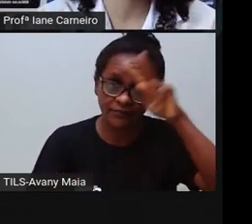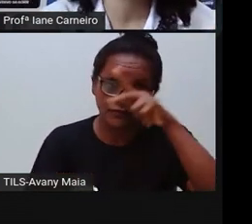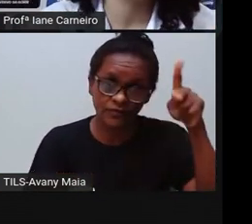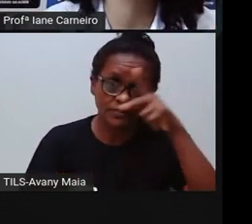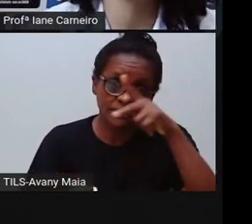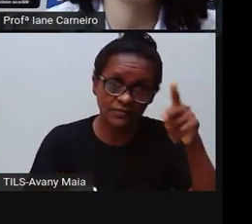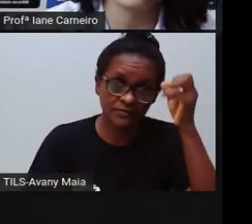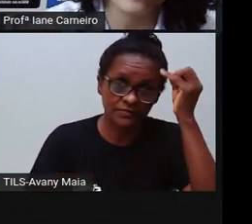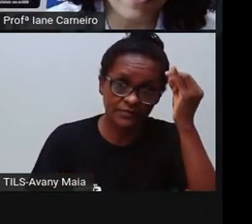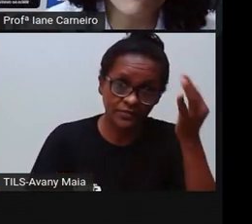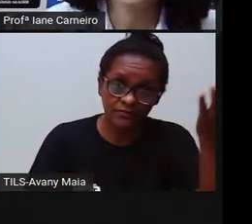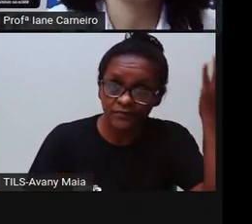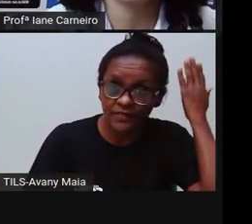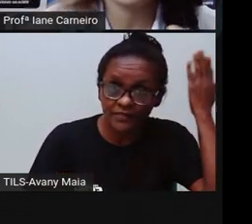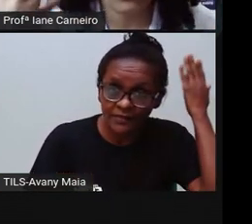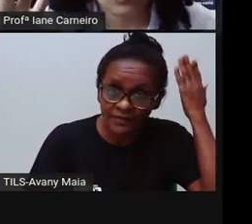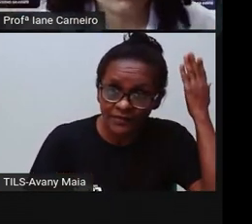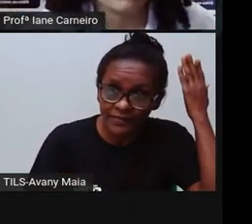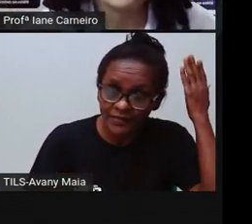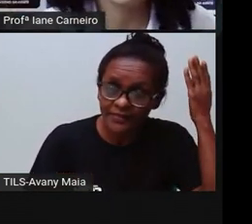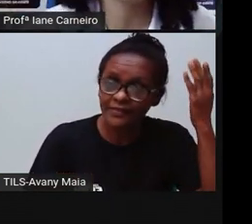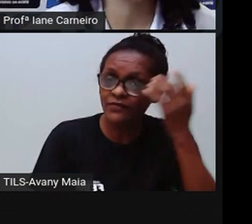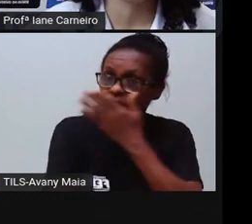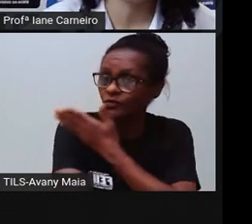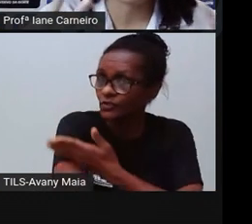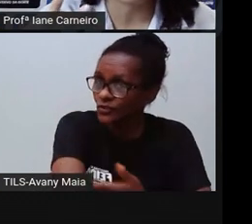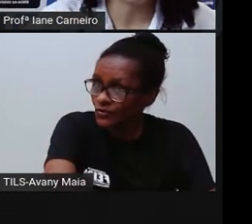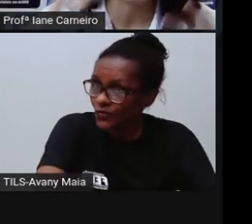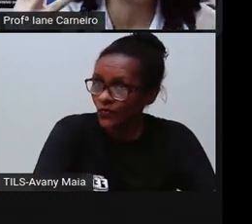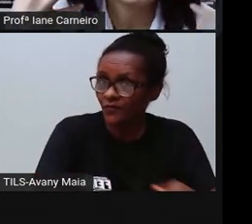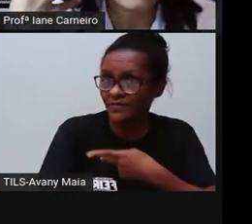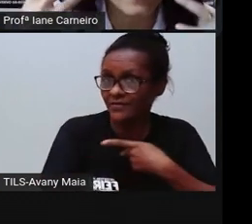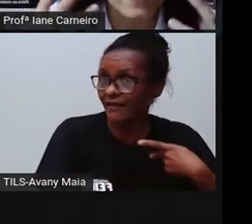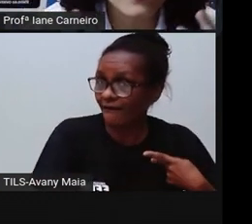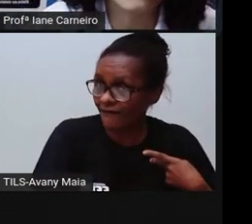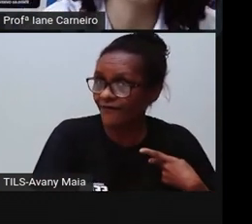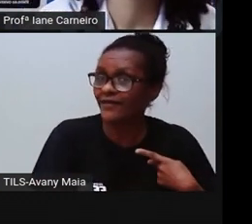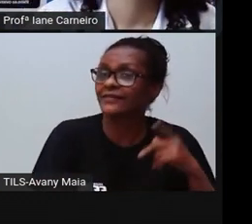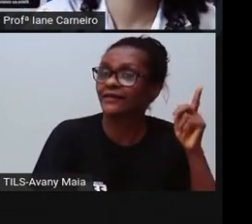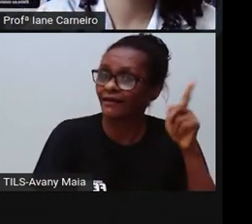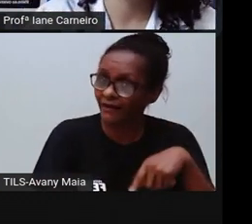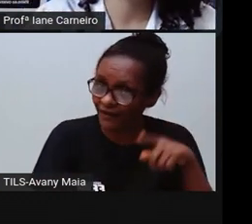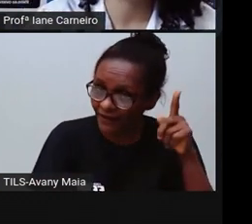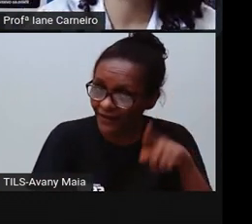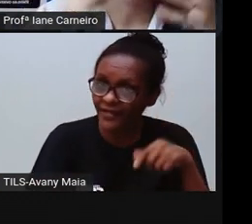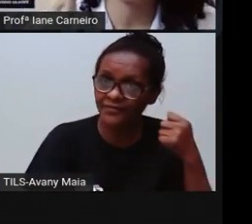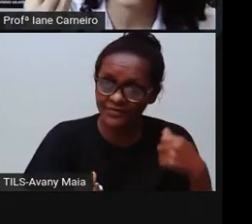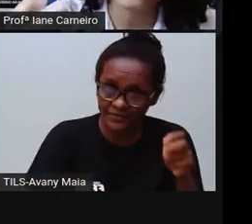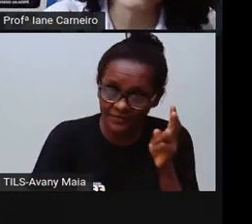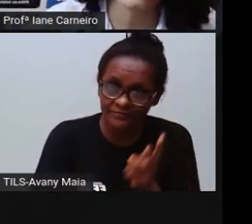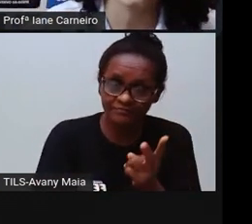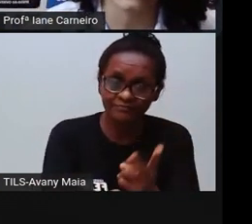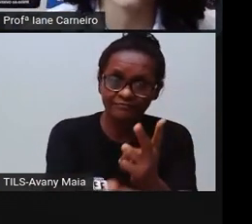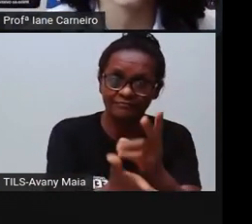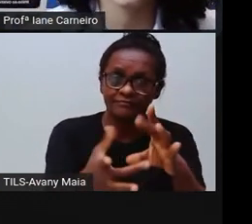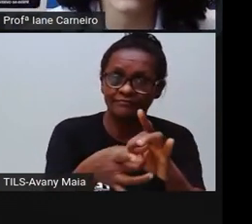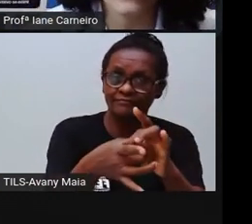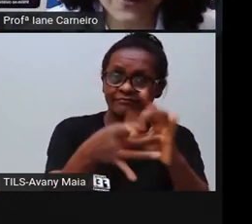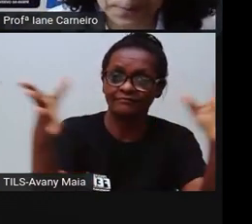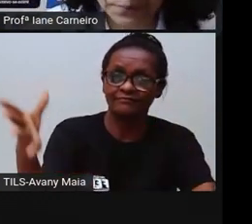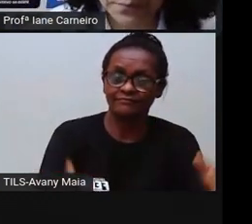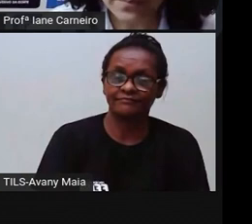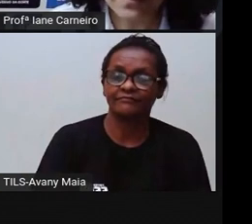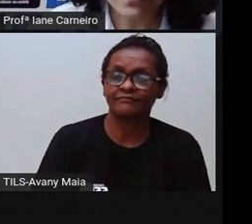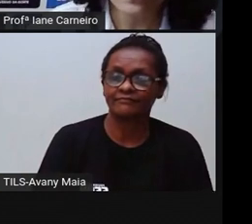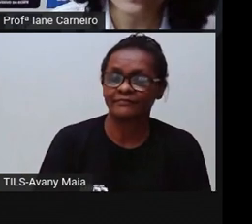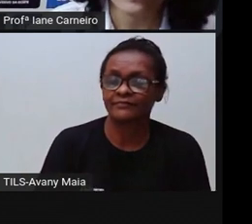hábitos saudáveis que a gente tem que ter? Então, o esporte é um direito que nós temos, a criança tem, certo?